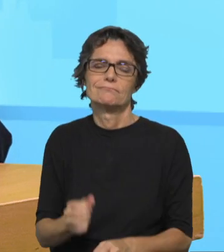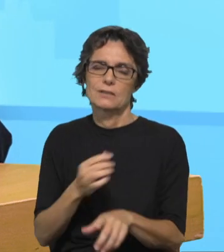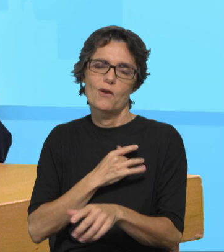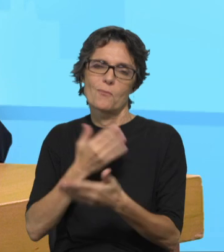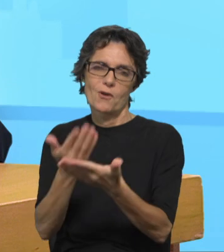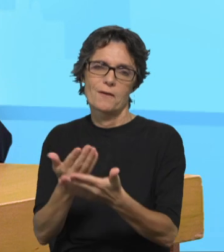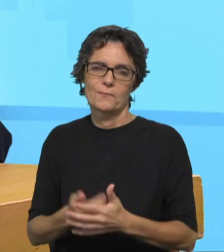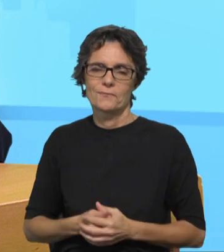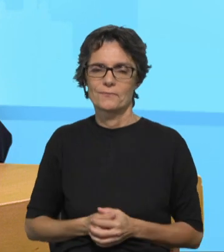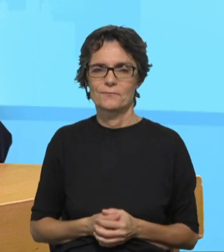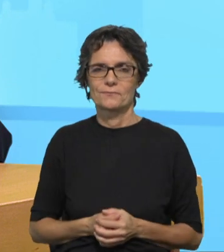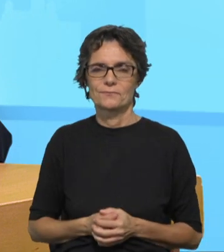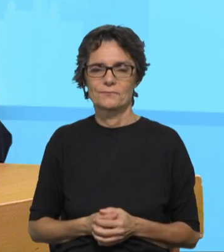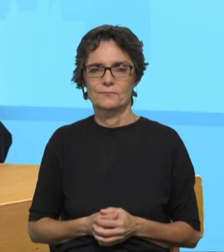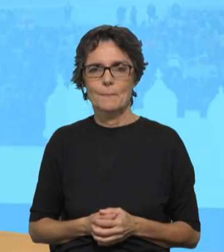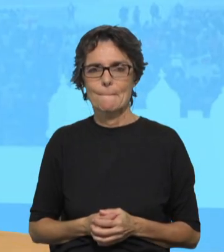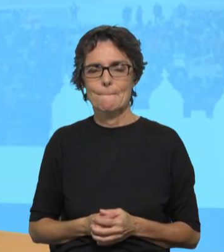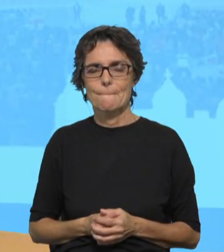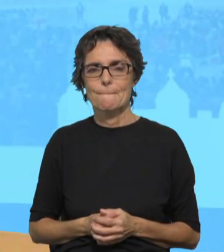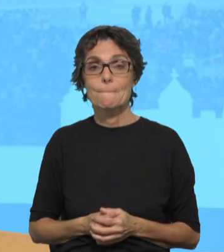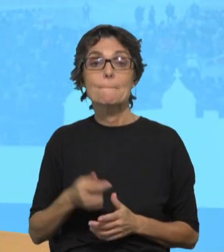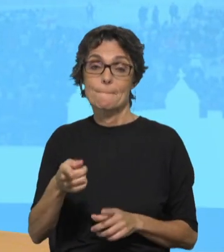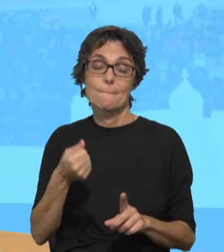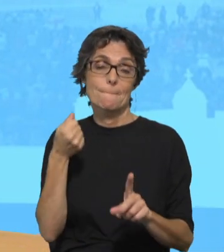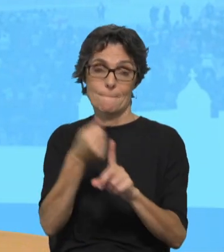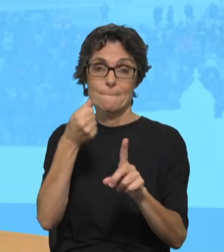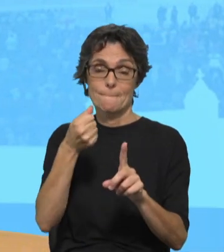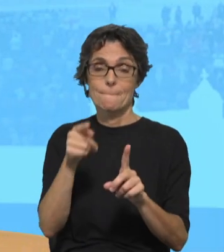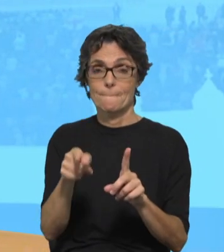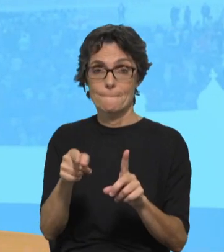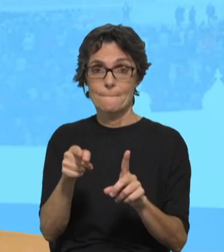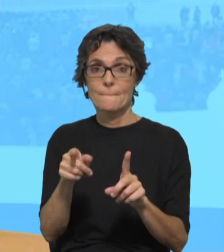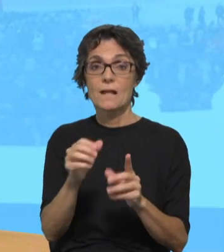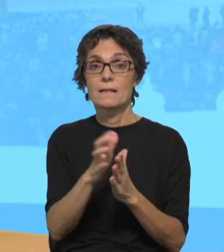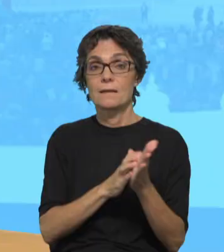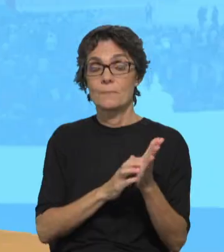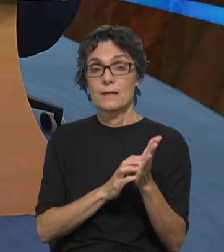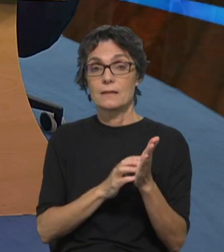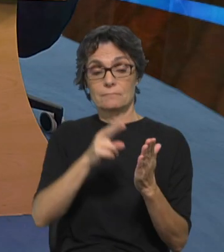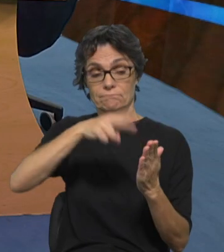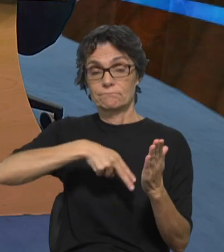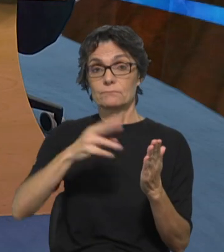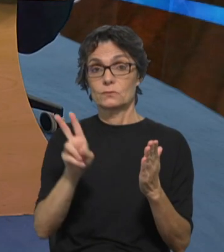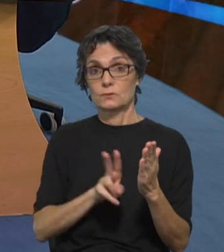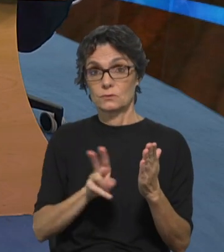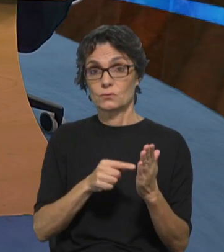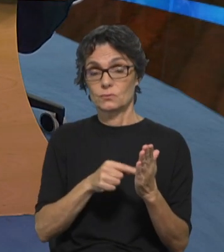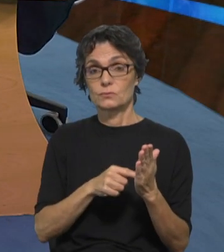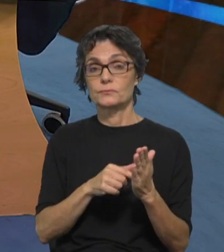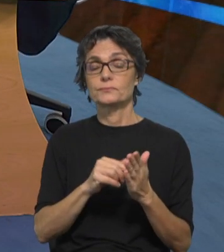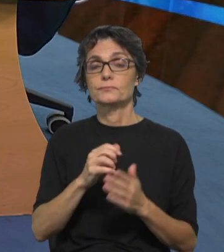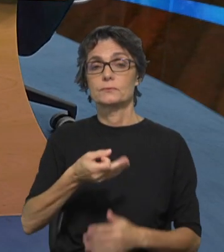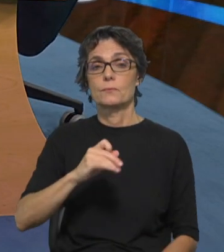Esse, ao fim e ao cabo, o desafio, e isto olhando já a segunda leitura de Paulo aos Romanos,